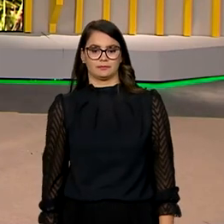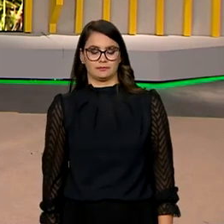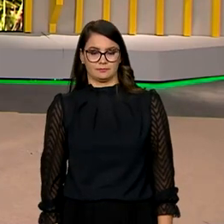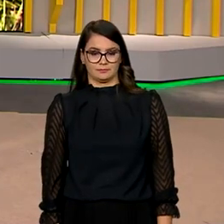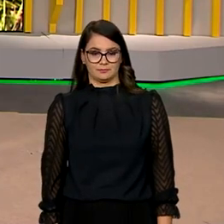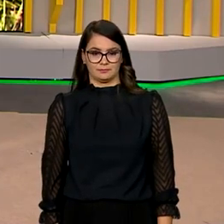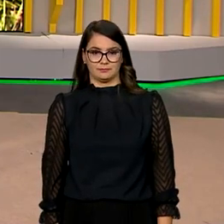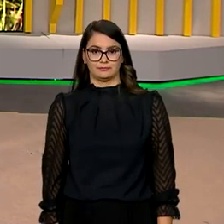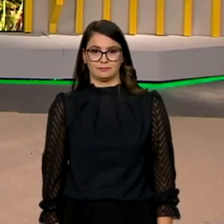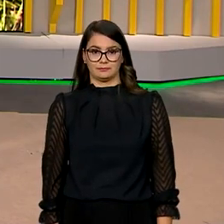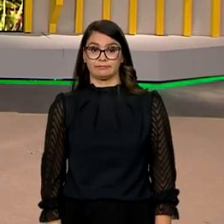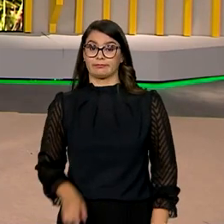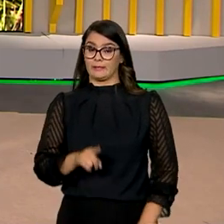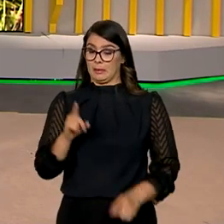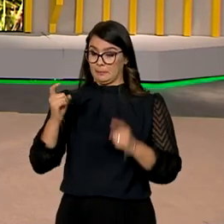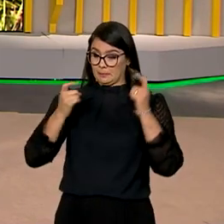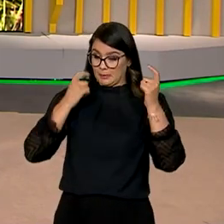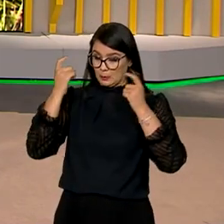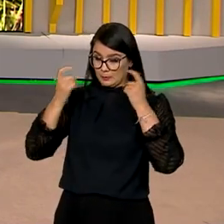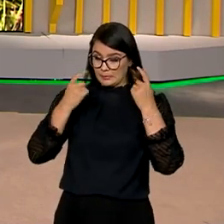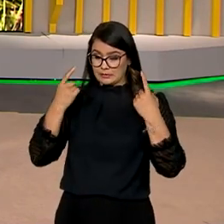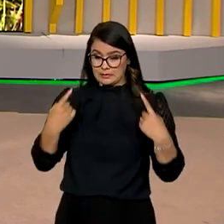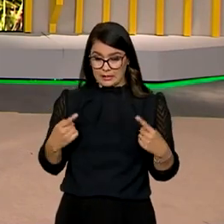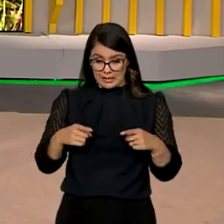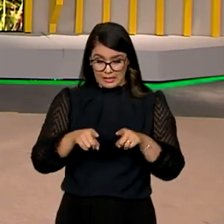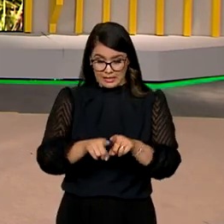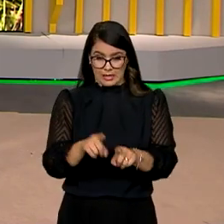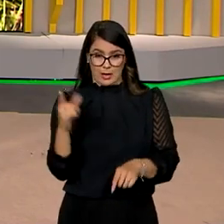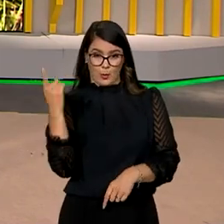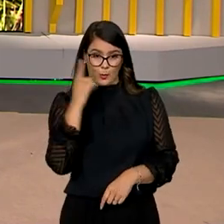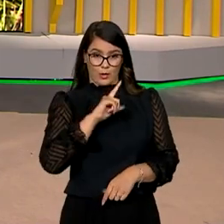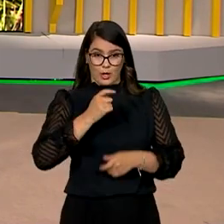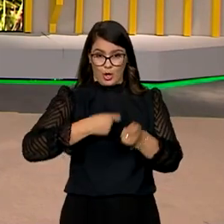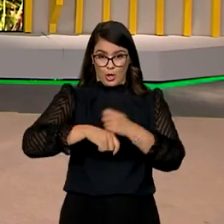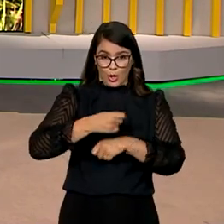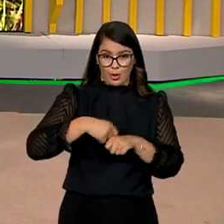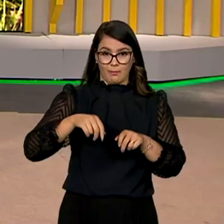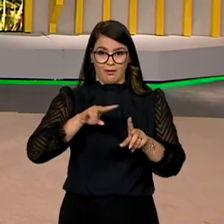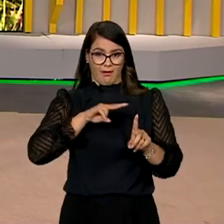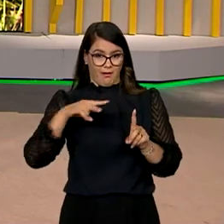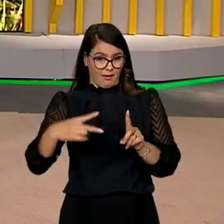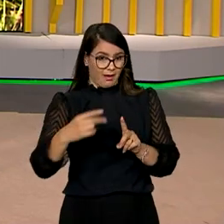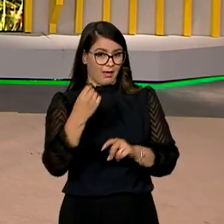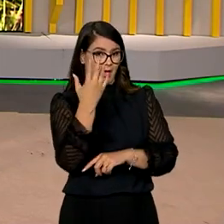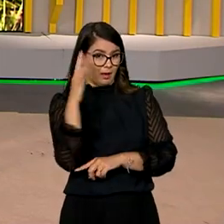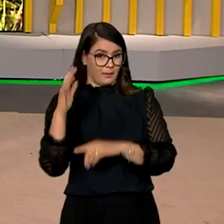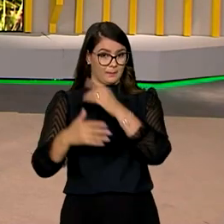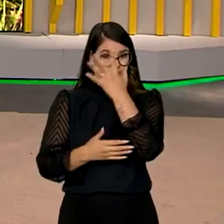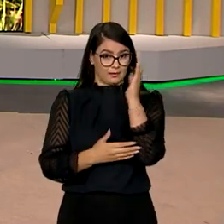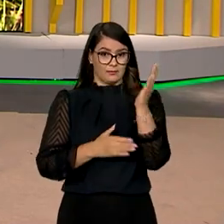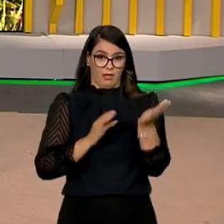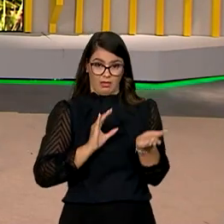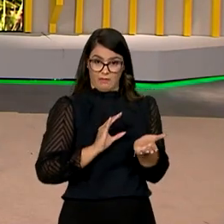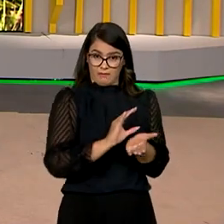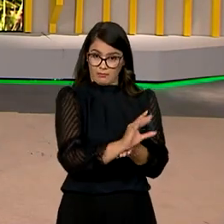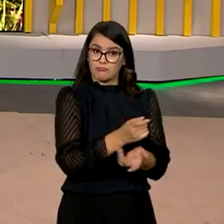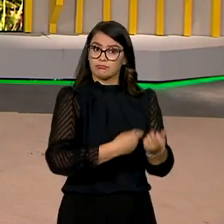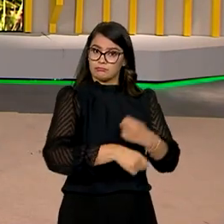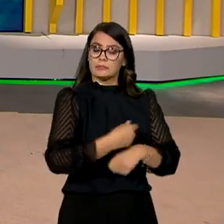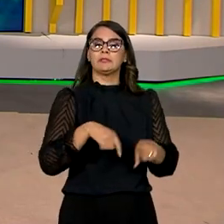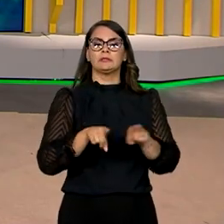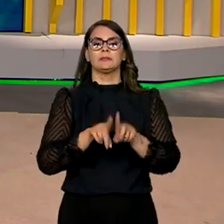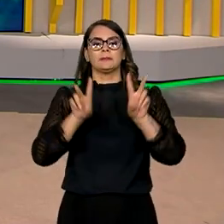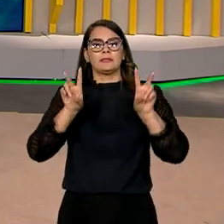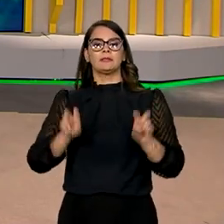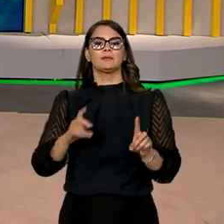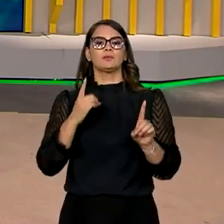E olha, essa preocupação em aliar o ganho econômico e os aspectos ambientais nos investimentos financeiros também foi assunto